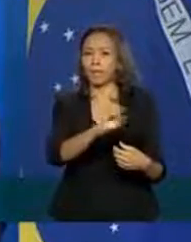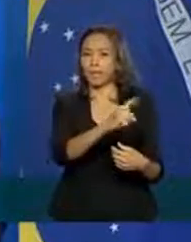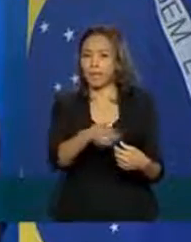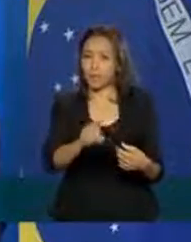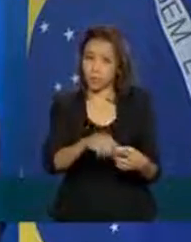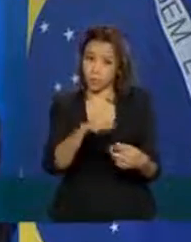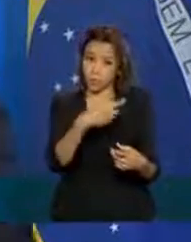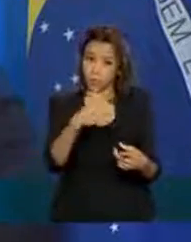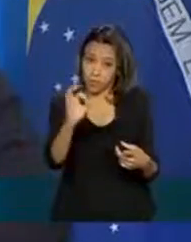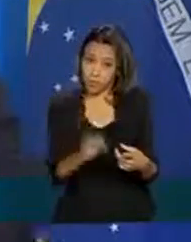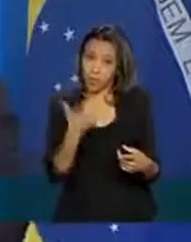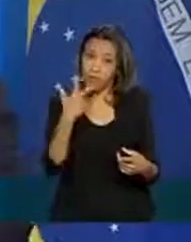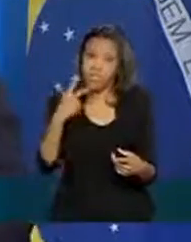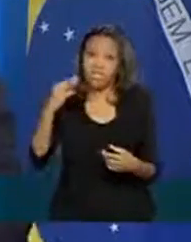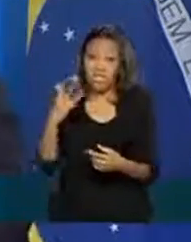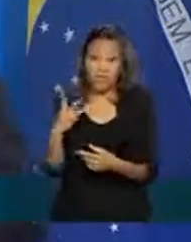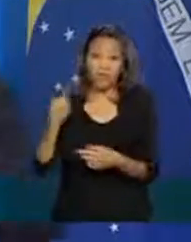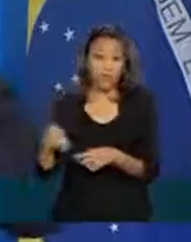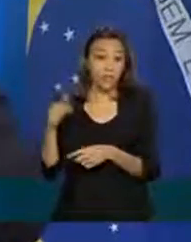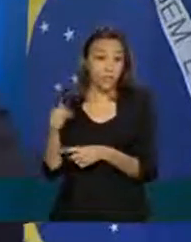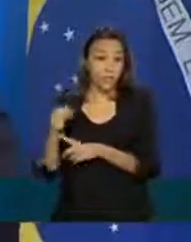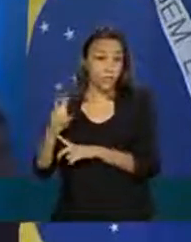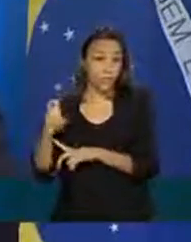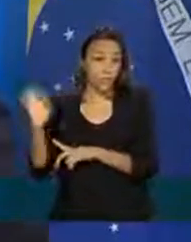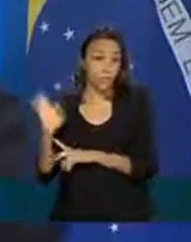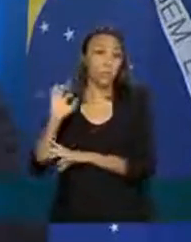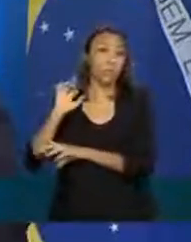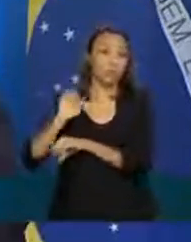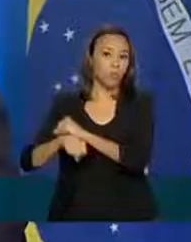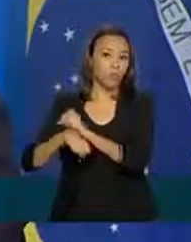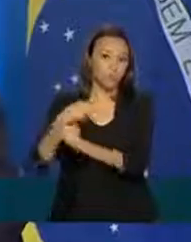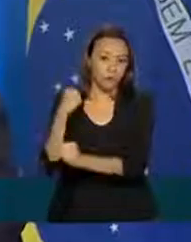,75. Ok? Ao ano. Ao ano.